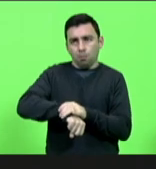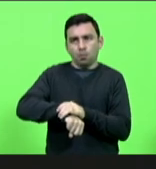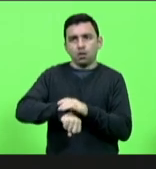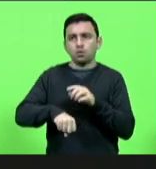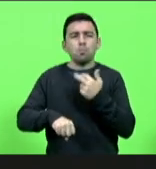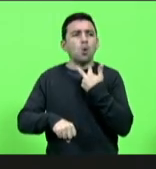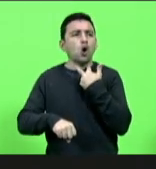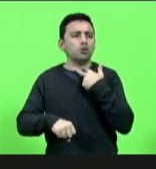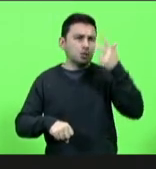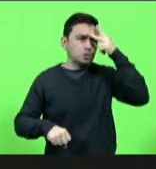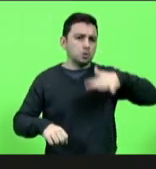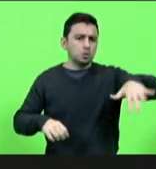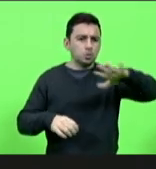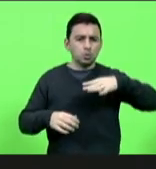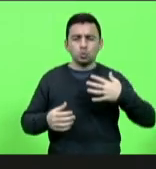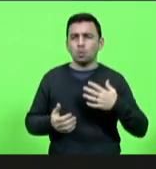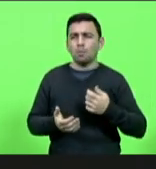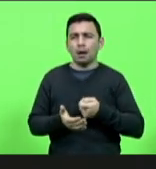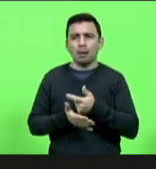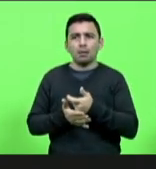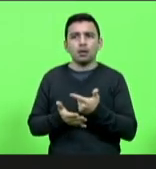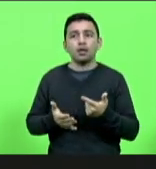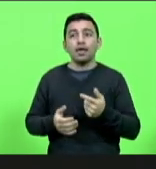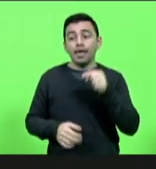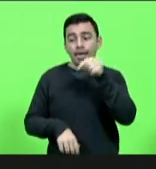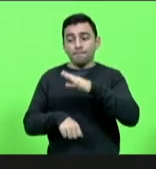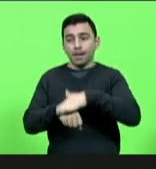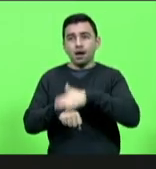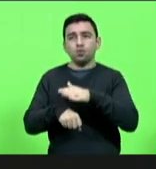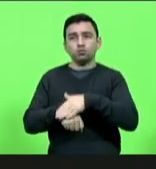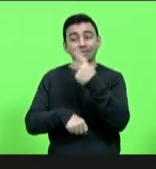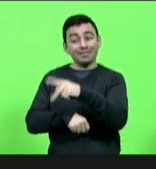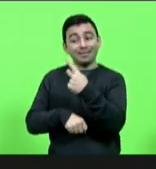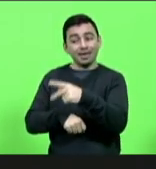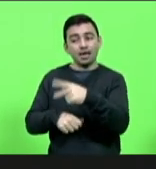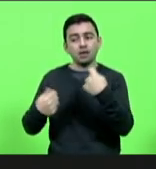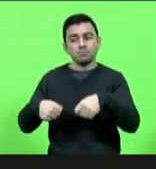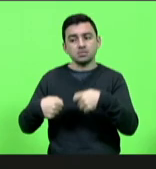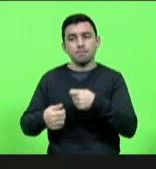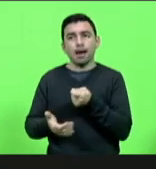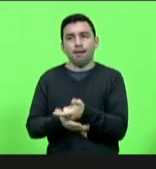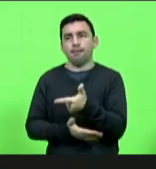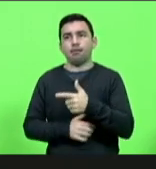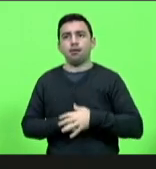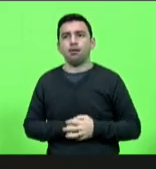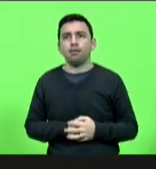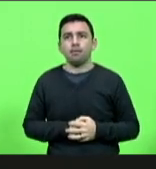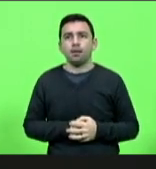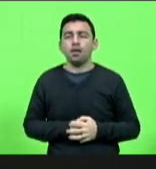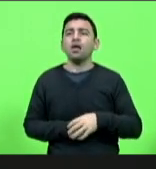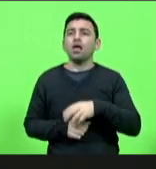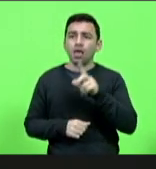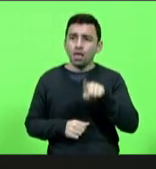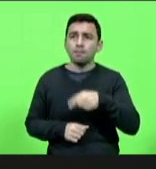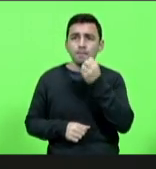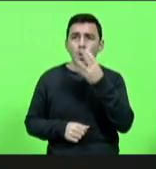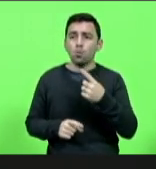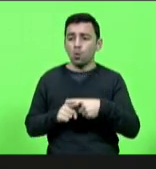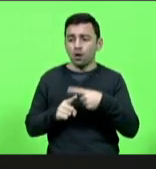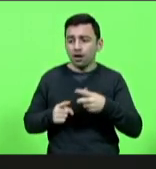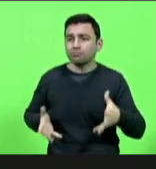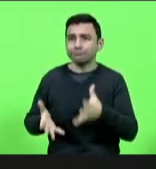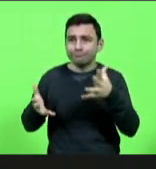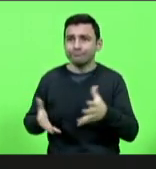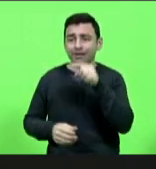contribuinte quer sair no regime semiaberto custeia sua própria tornozeleira é até um estímulo para que eles trabalhem hoje tem tantas